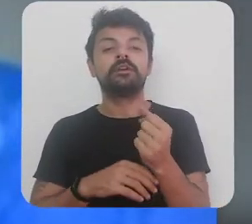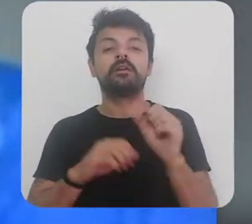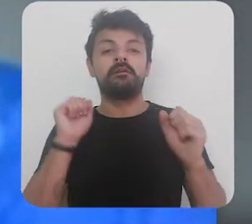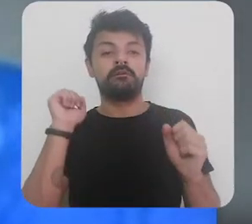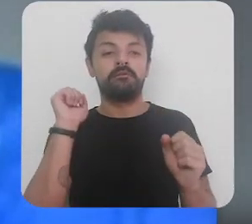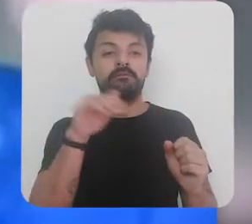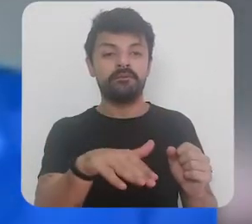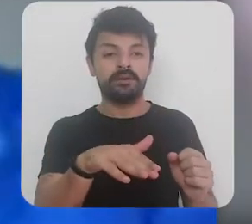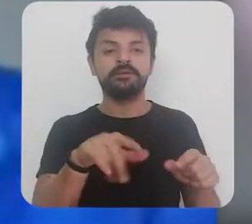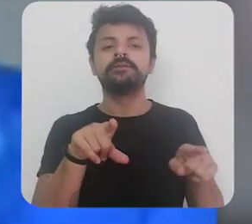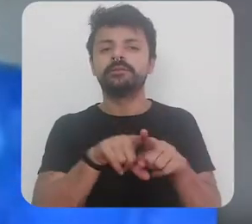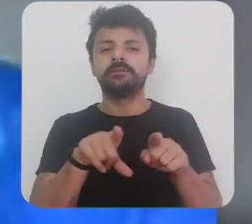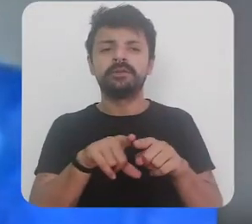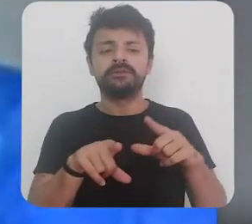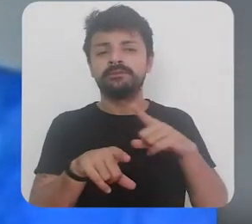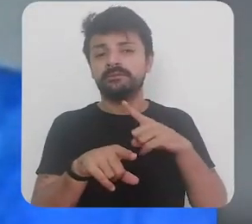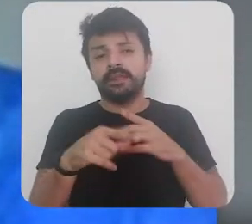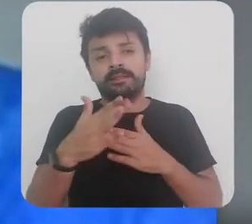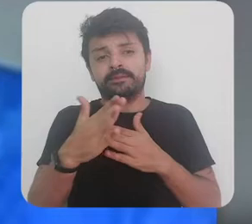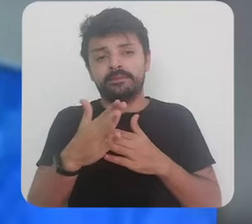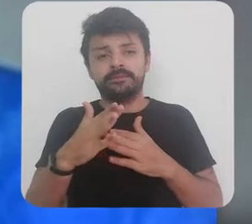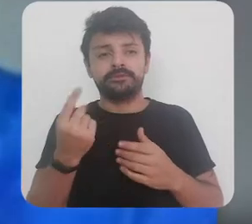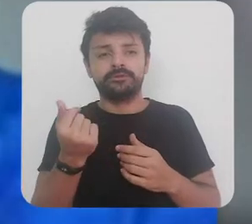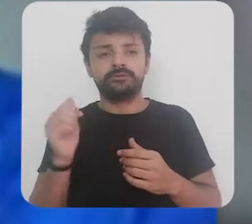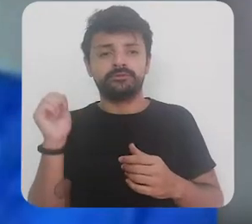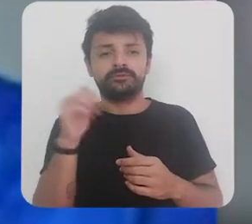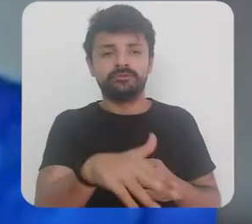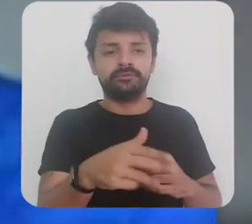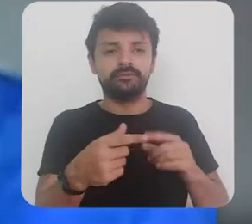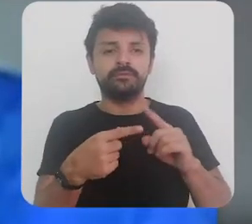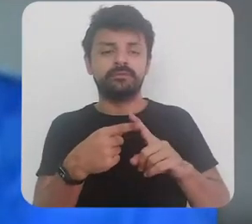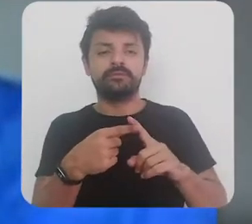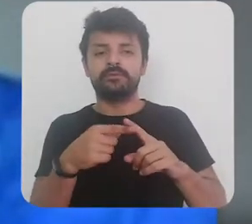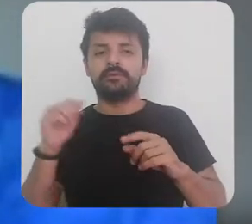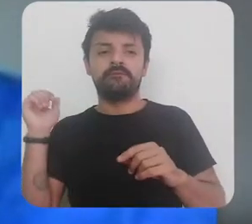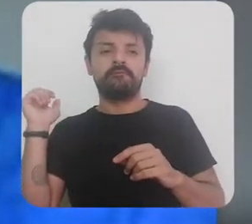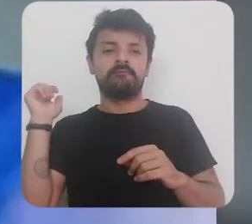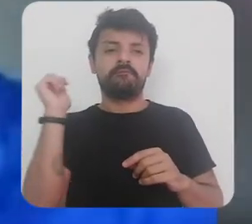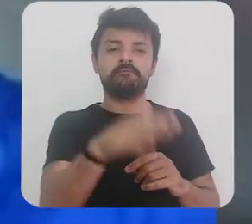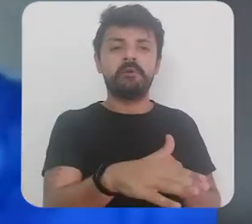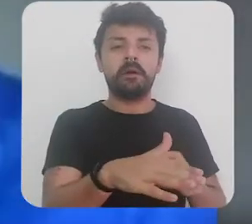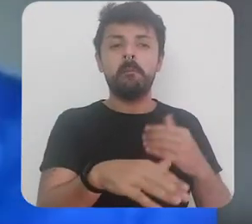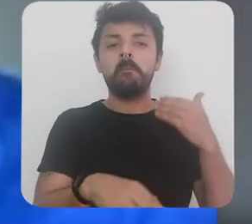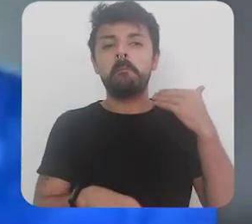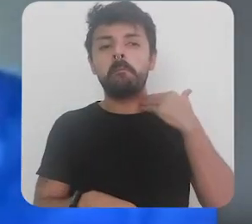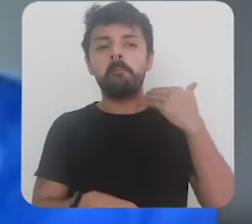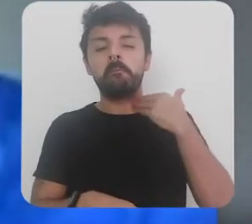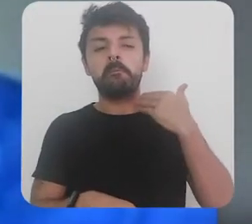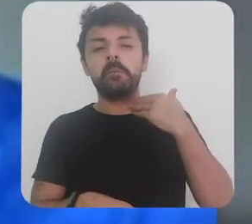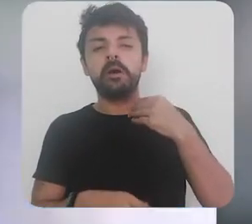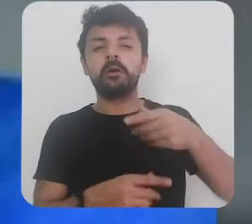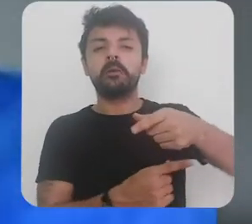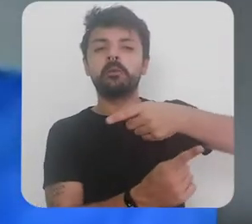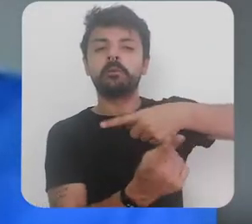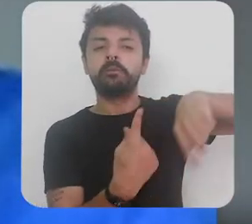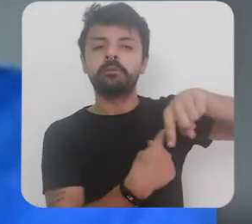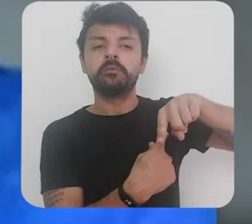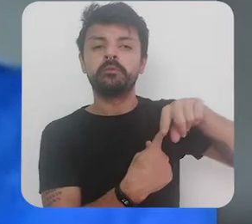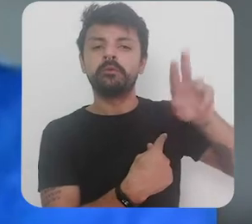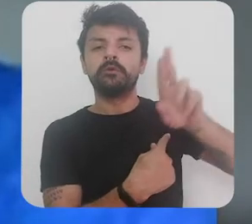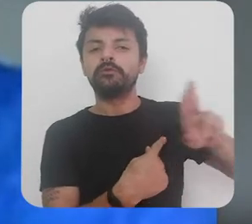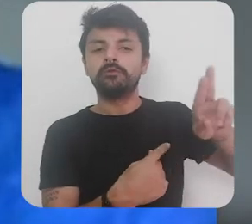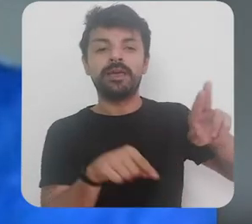vai os planos estão no limite também o dinheiro vai o PROE vai os bancos estão tudo